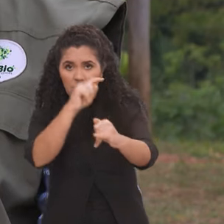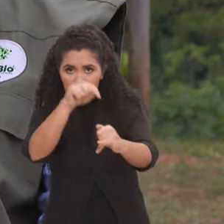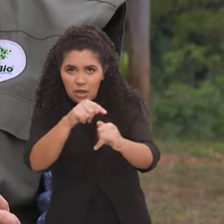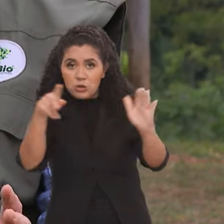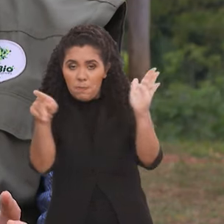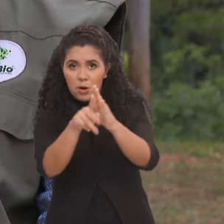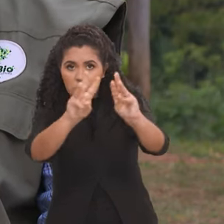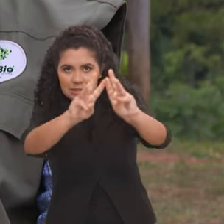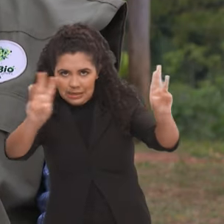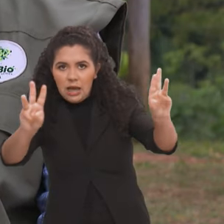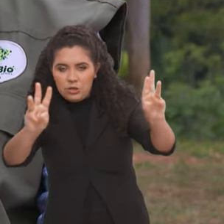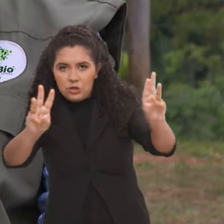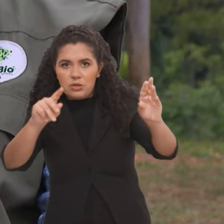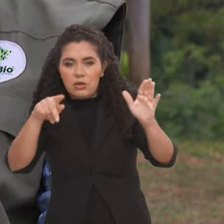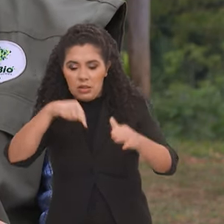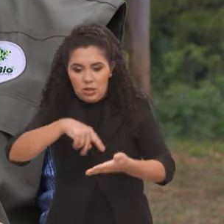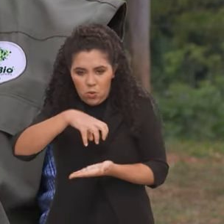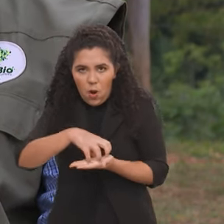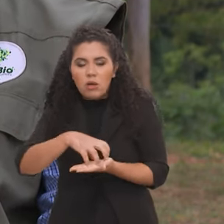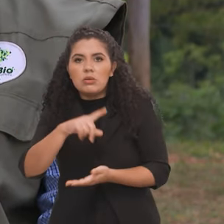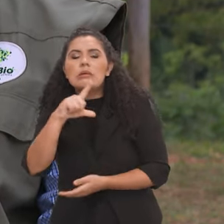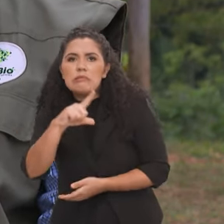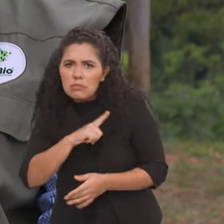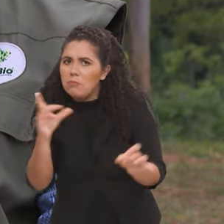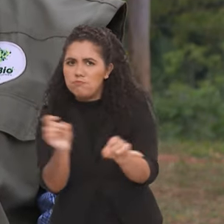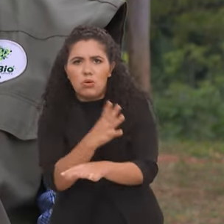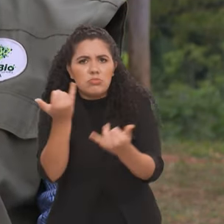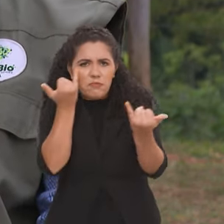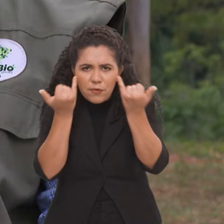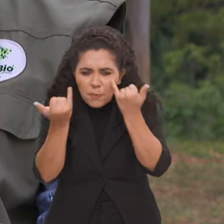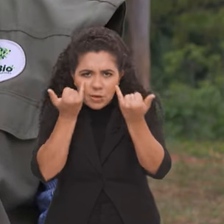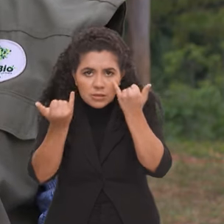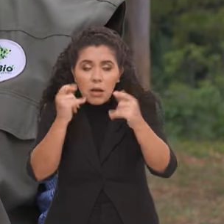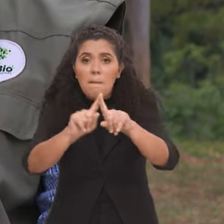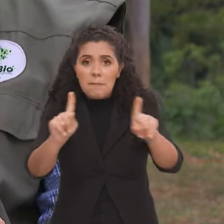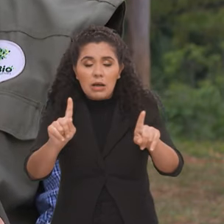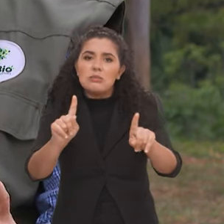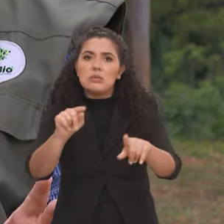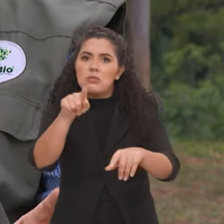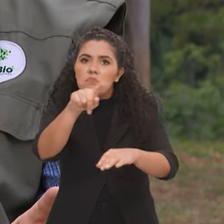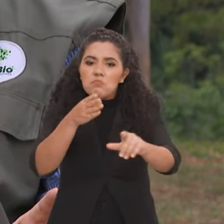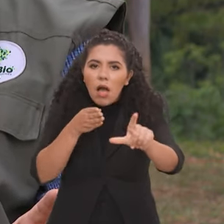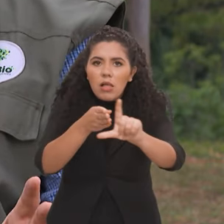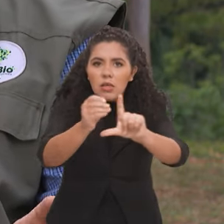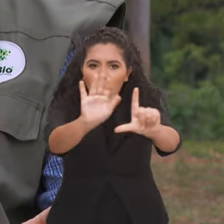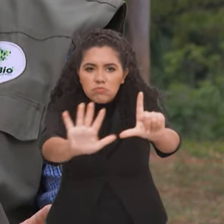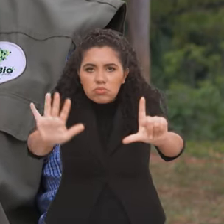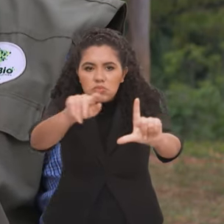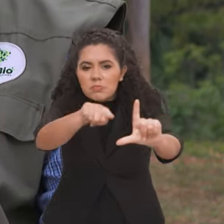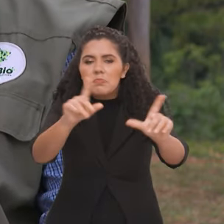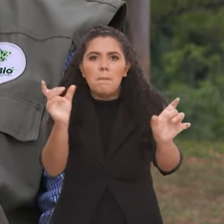do ICMBio, do site do ICMBio, é possível obter essas informações, mas se você entrar na internet, você vai ver que tem